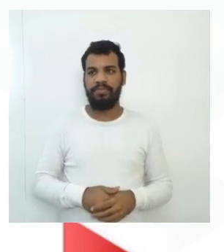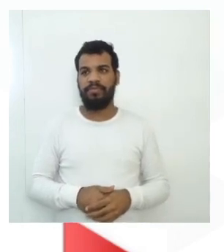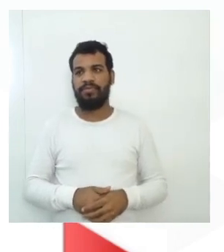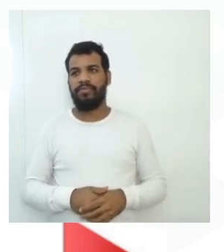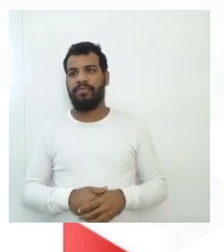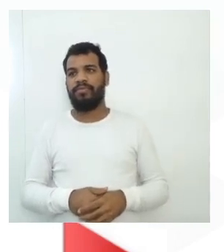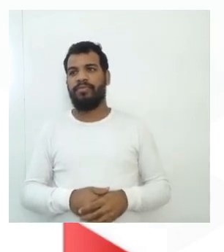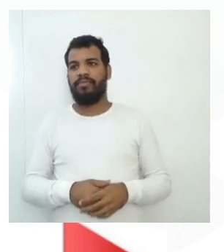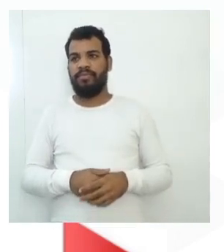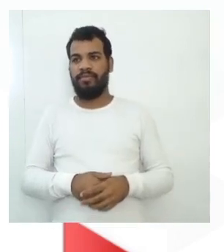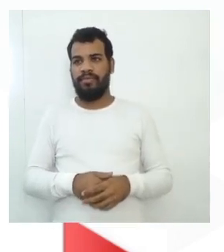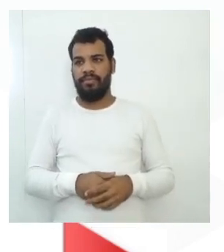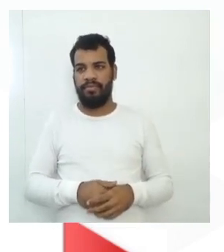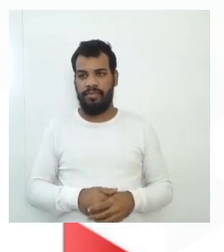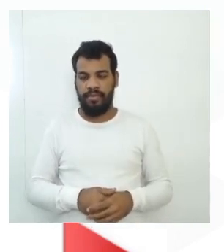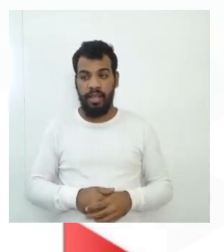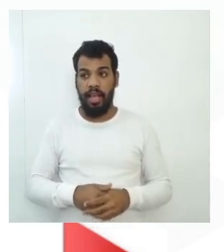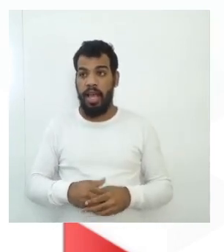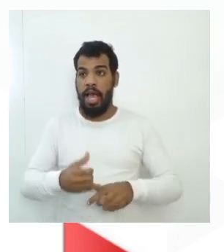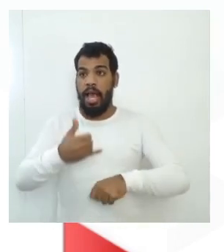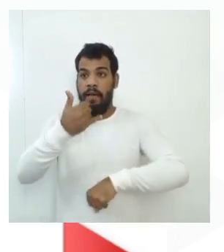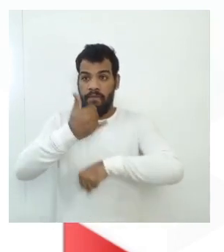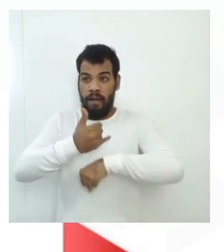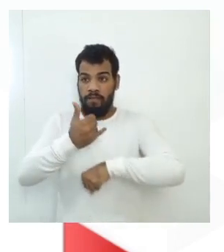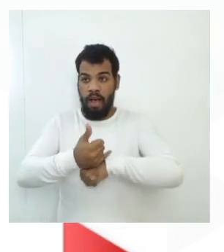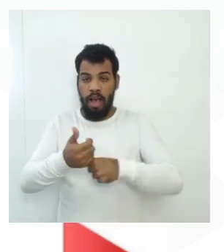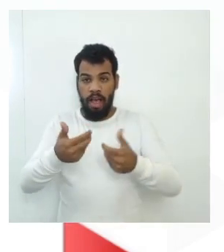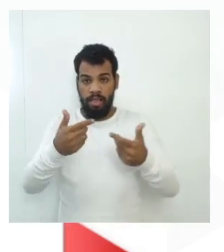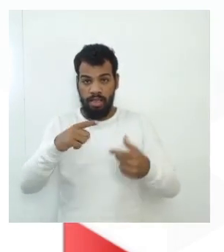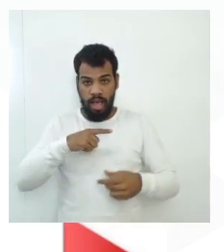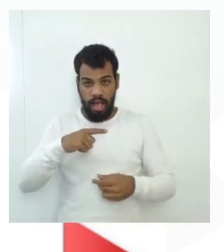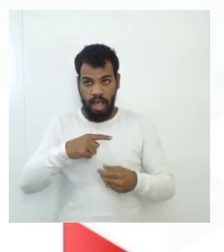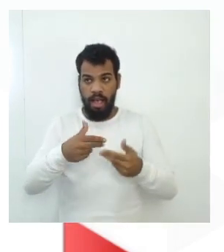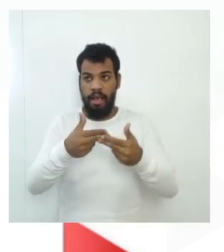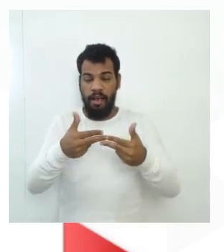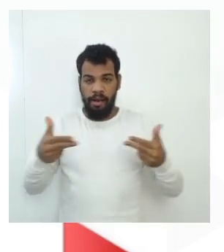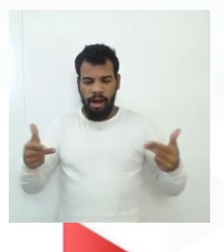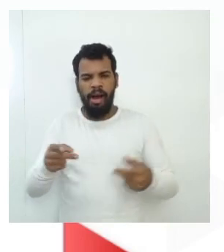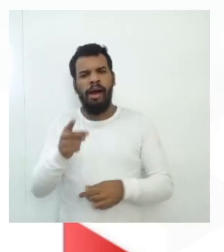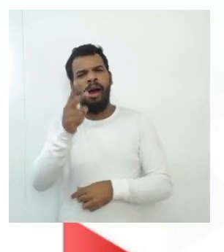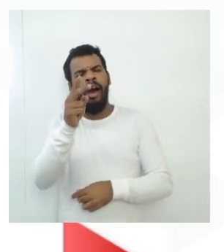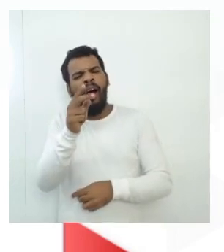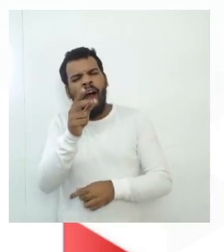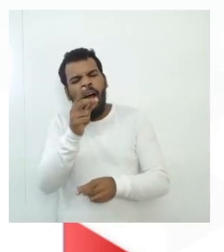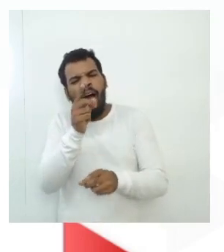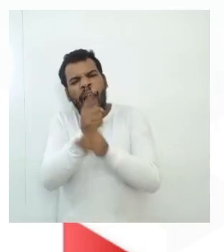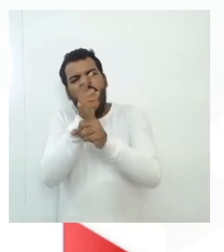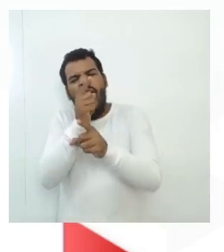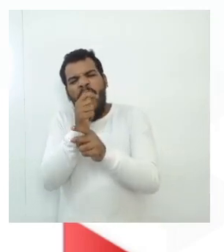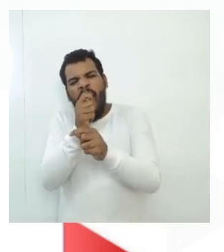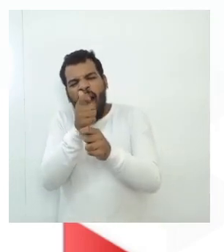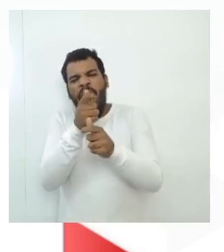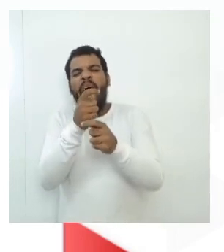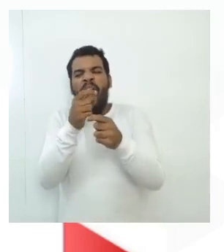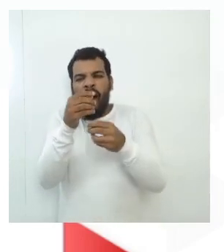metais, que estão na natureza, quase sempre são encontrados na forma de minérios, que precisam